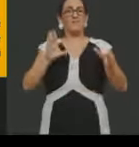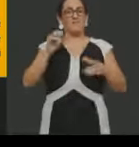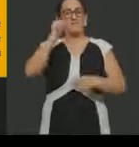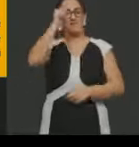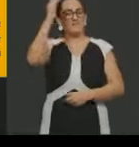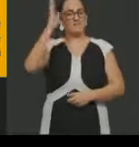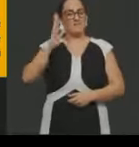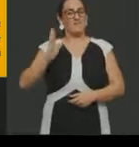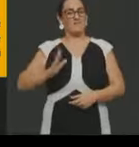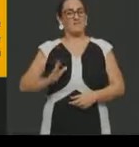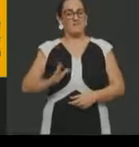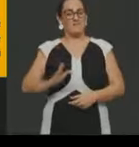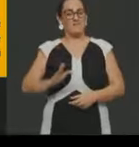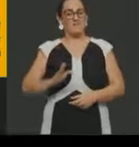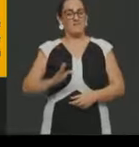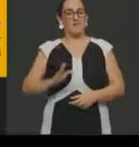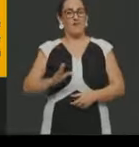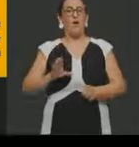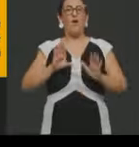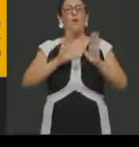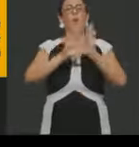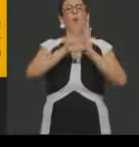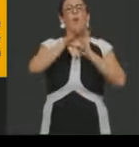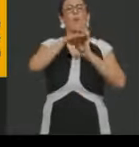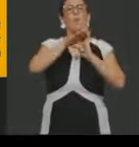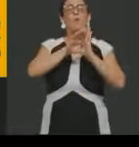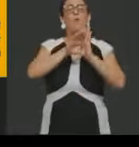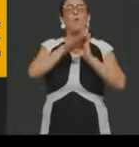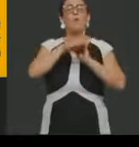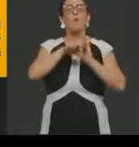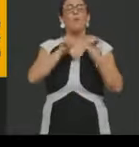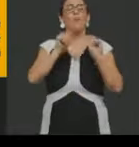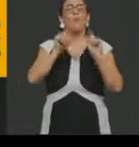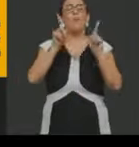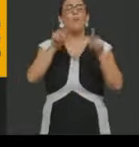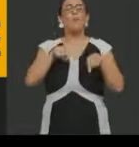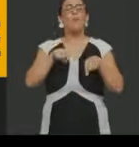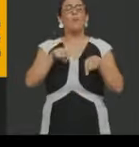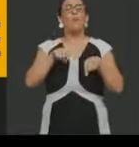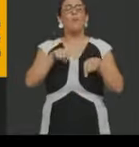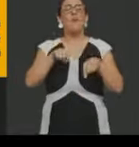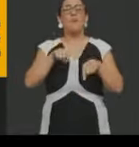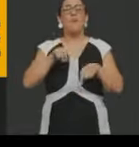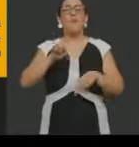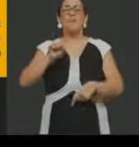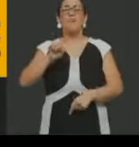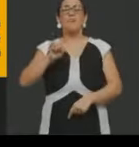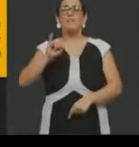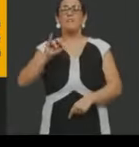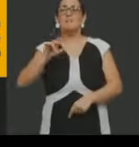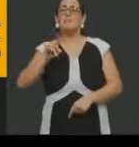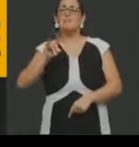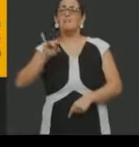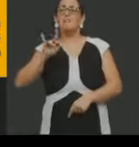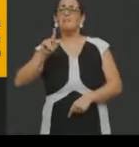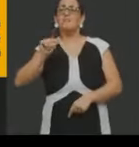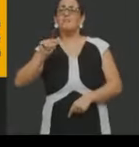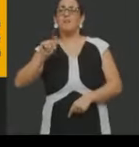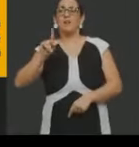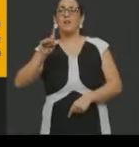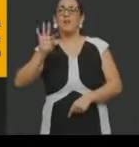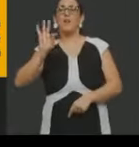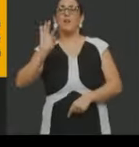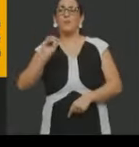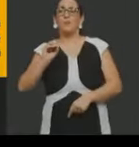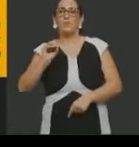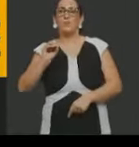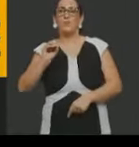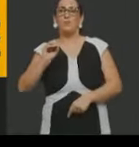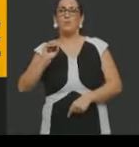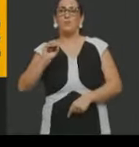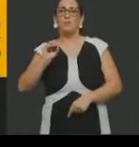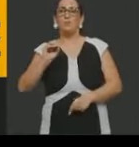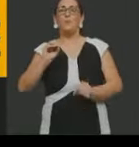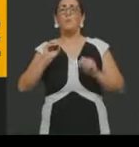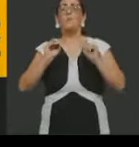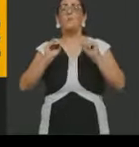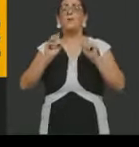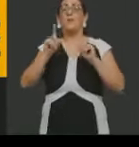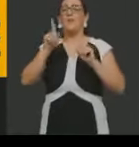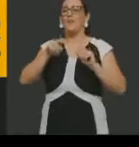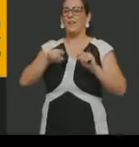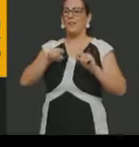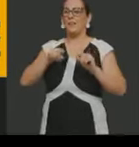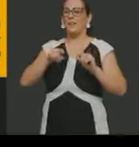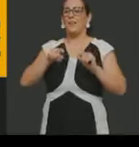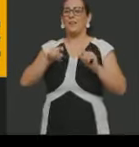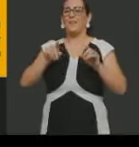Para a gente conceituar o que é sindicato, o que é um partido político? Então, sindicato é uma associação de